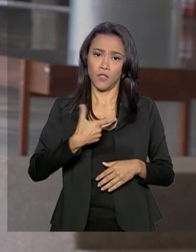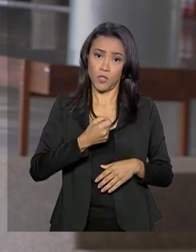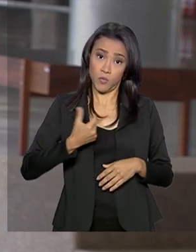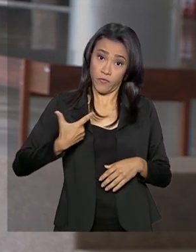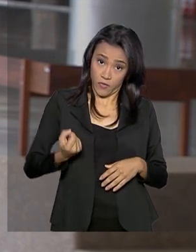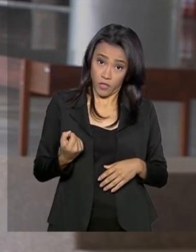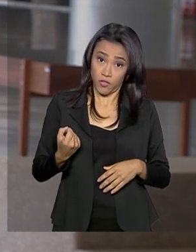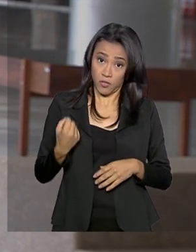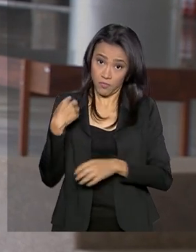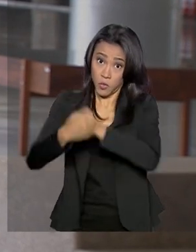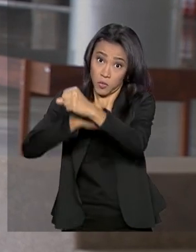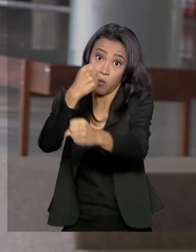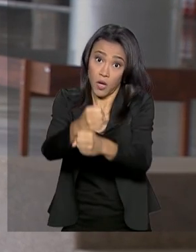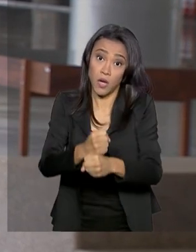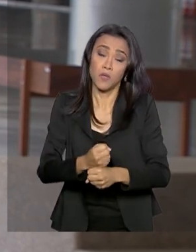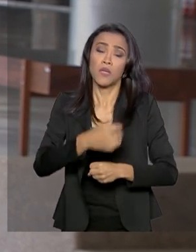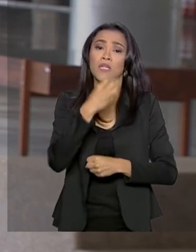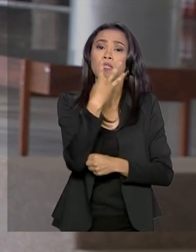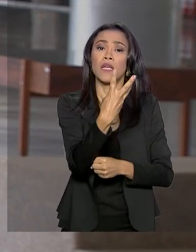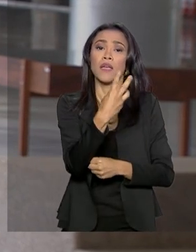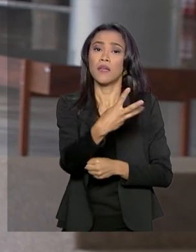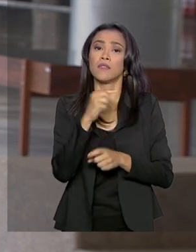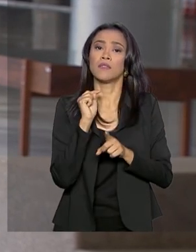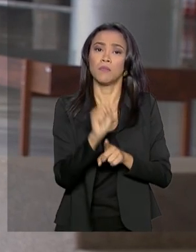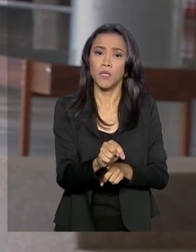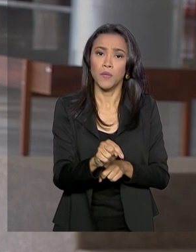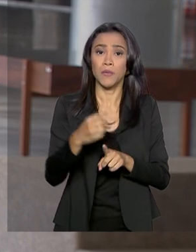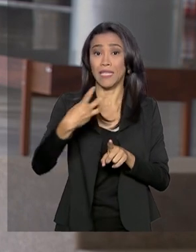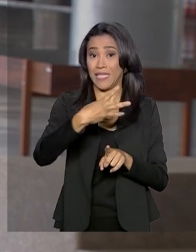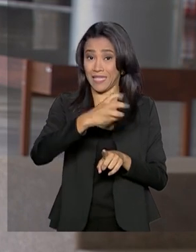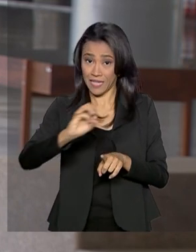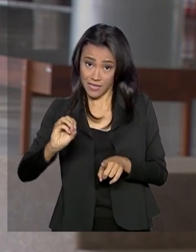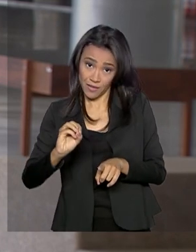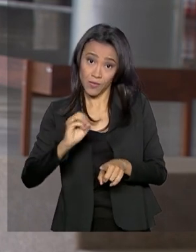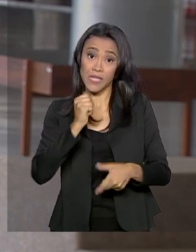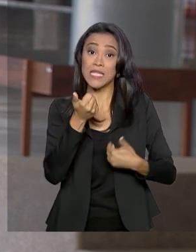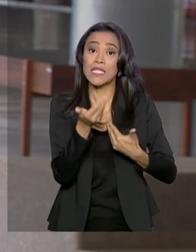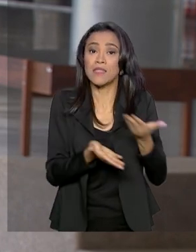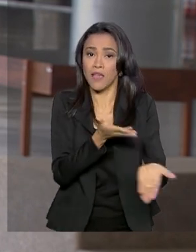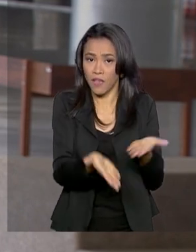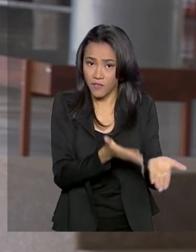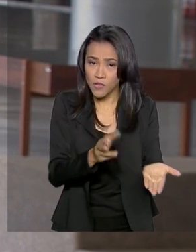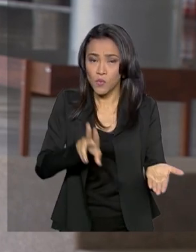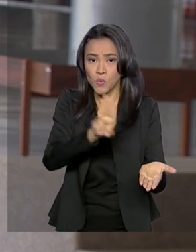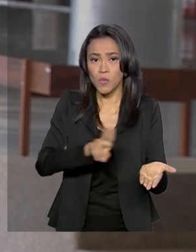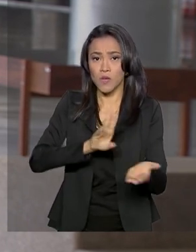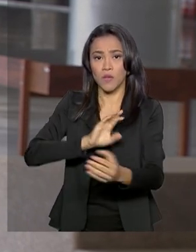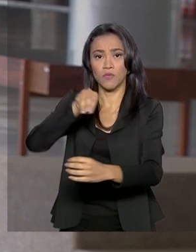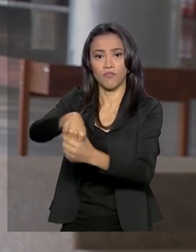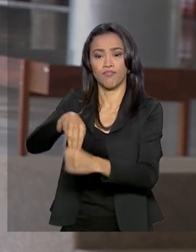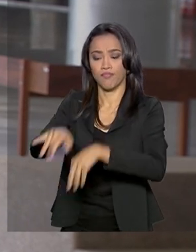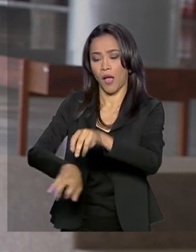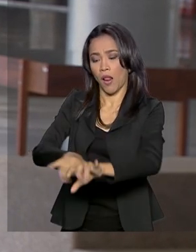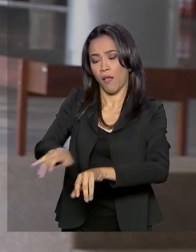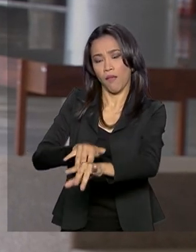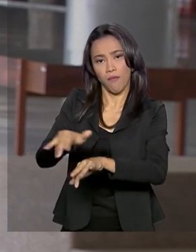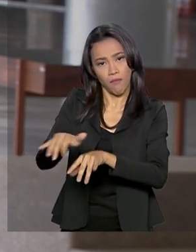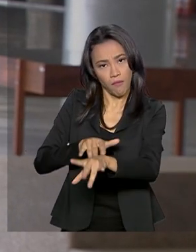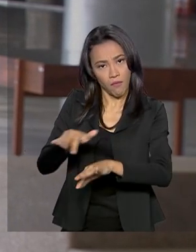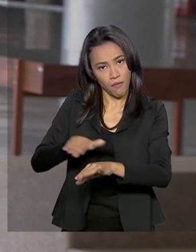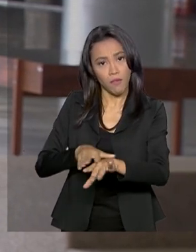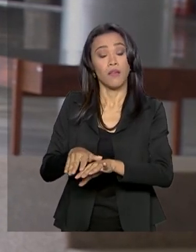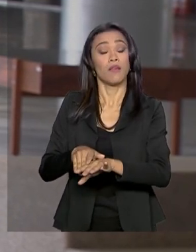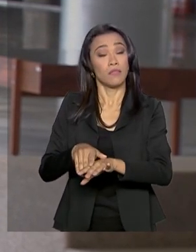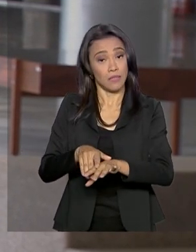que vem, todos os 3.300 serviços públicos. Numa economia total de 7 bilhões de reais.